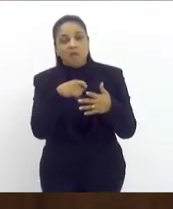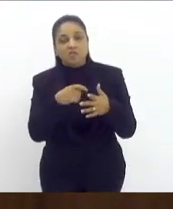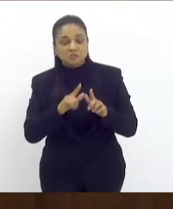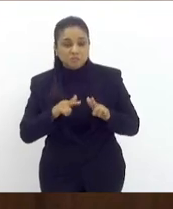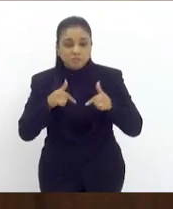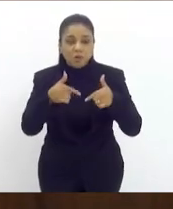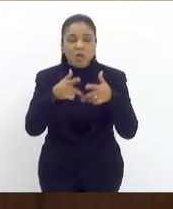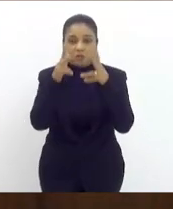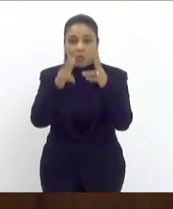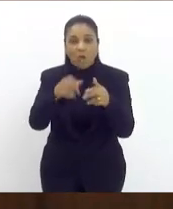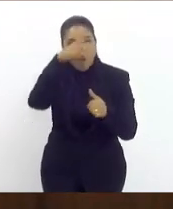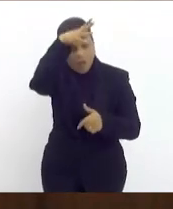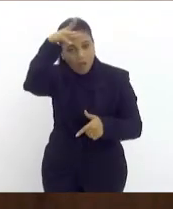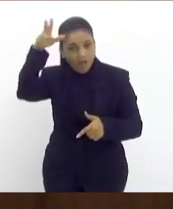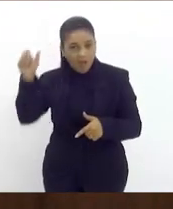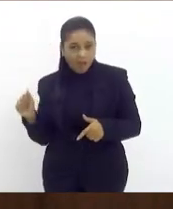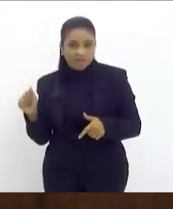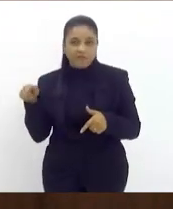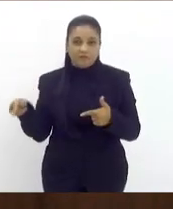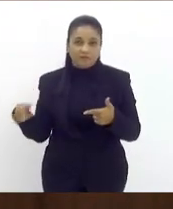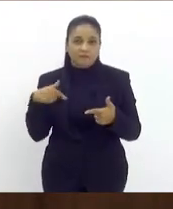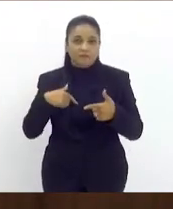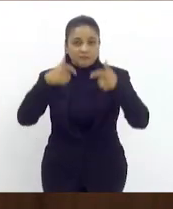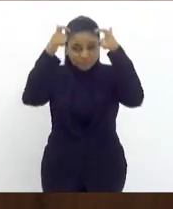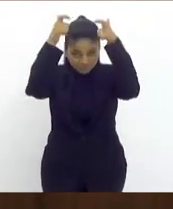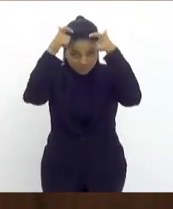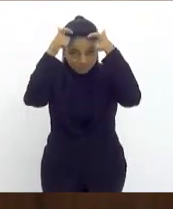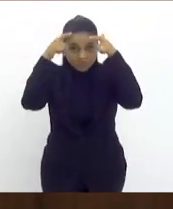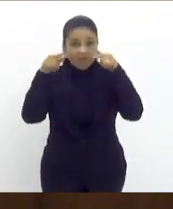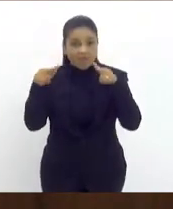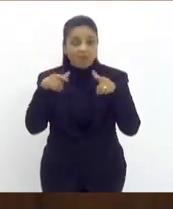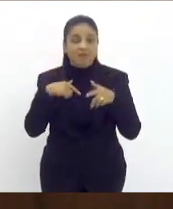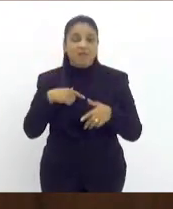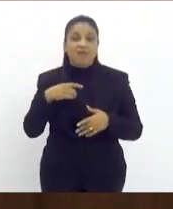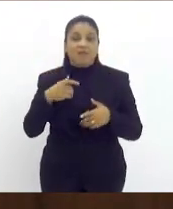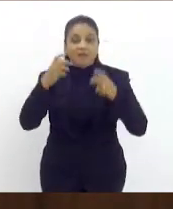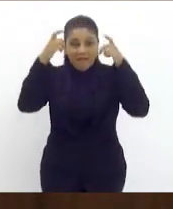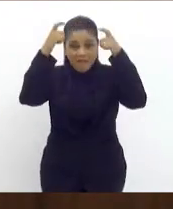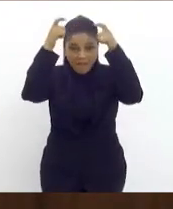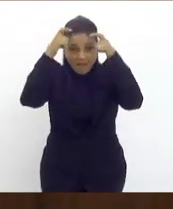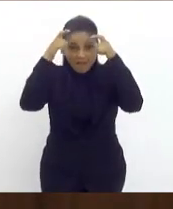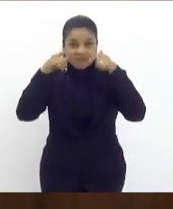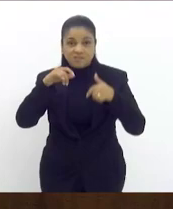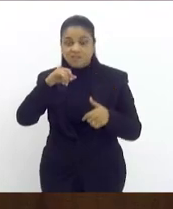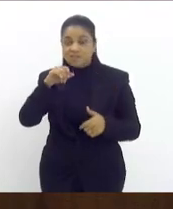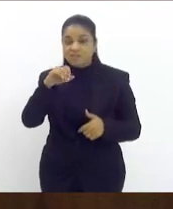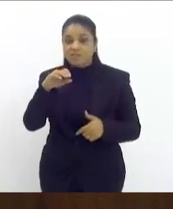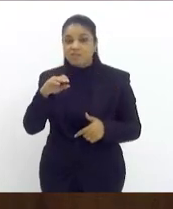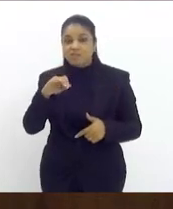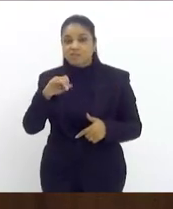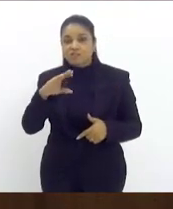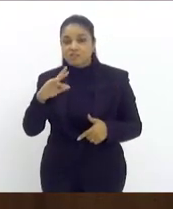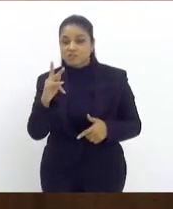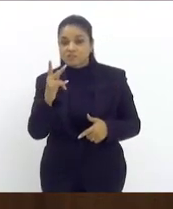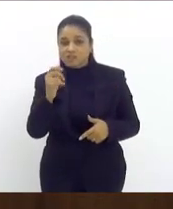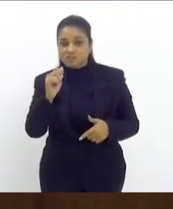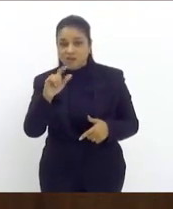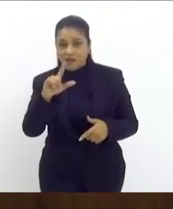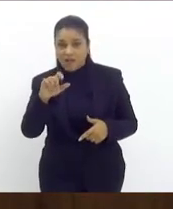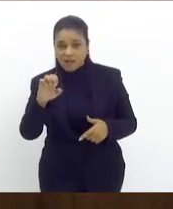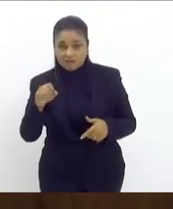a pedra da coroa do rei Charles veio da África quanto ouro saiu daqui foi para Portugal foi para a Espanha